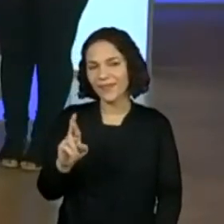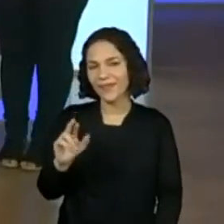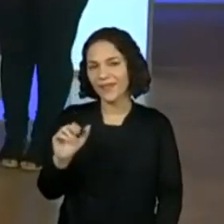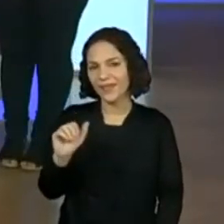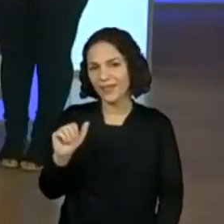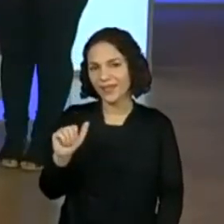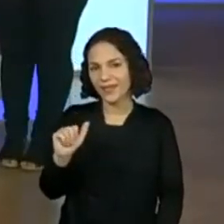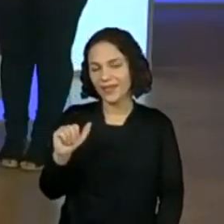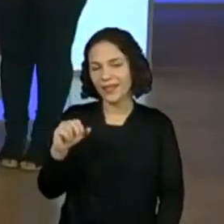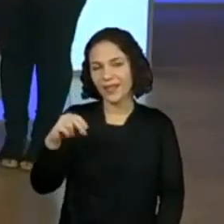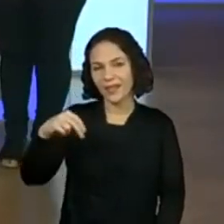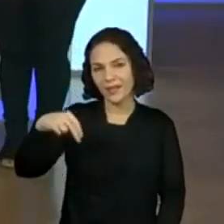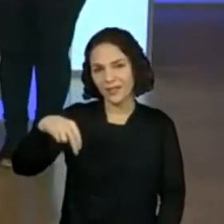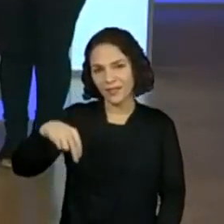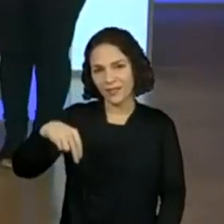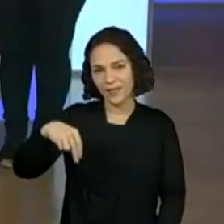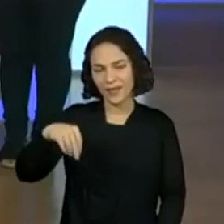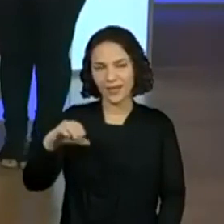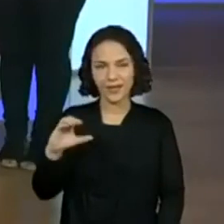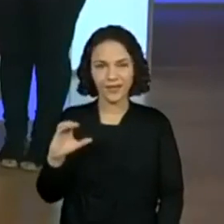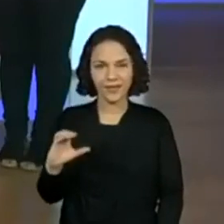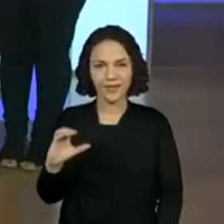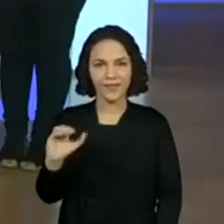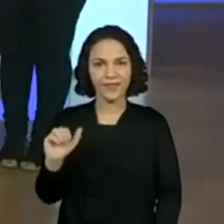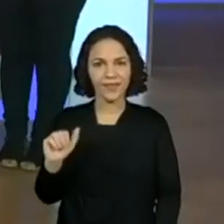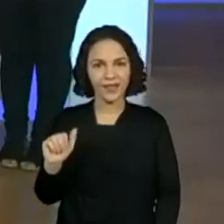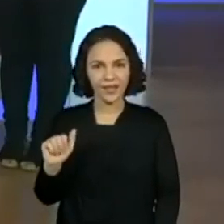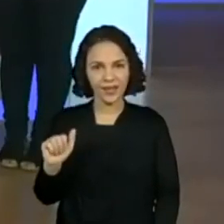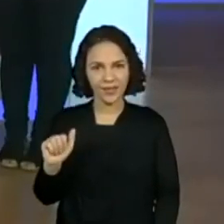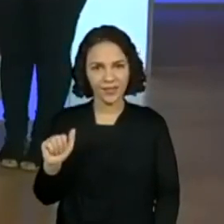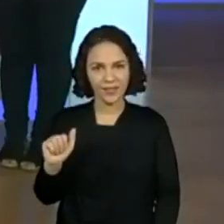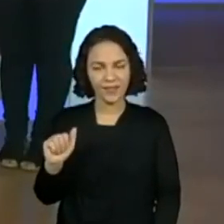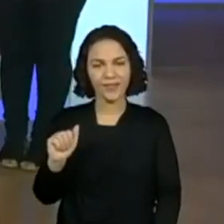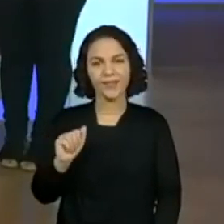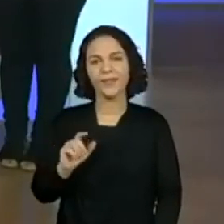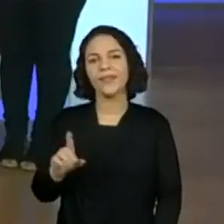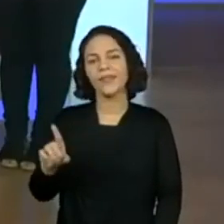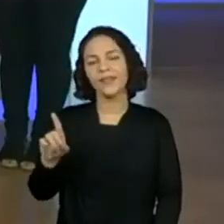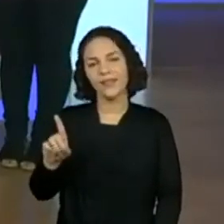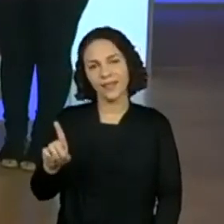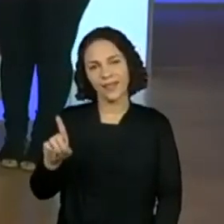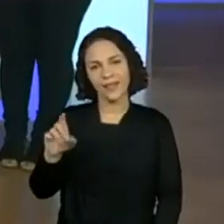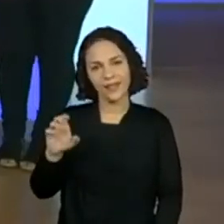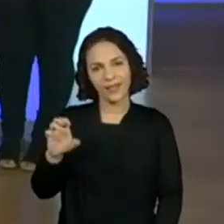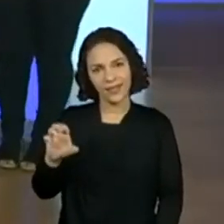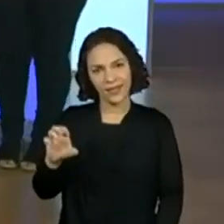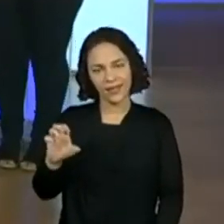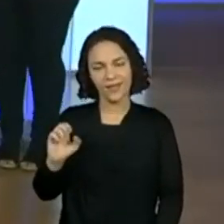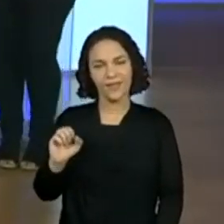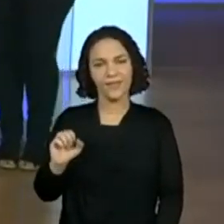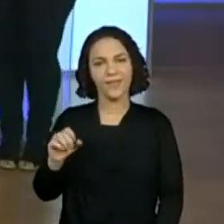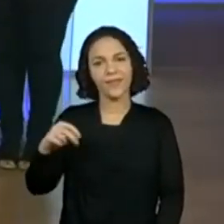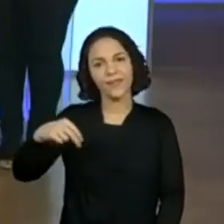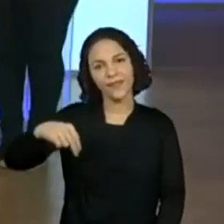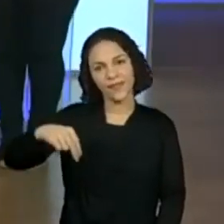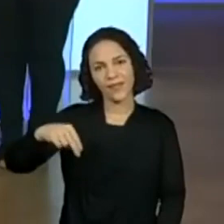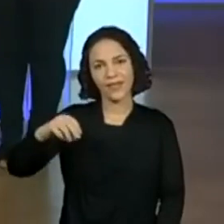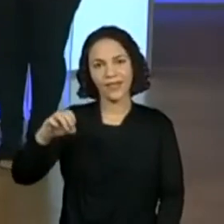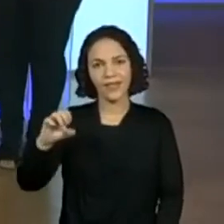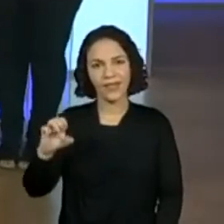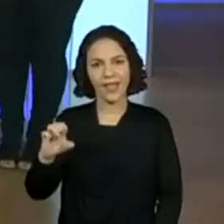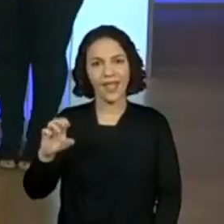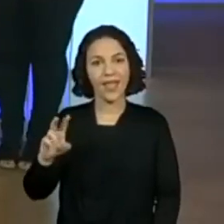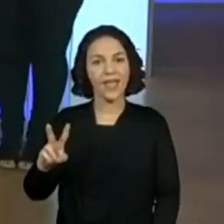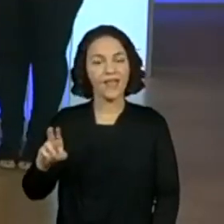e termina com E. Branca de Neve, que também tem bruxa. Tá, só que agora eu só vou assinalar ali se todo